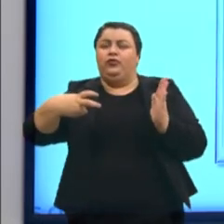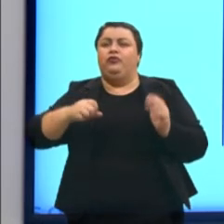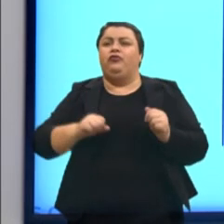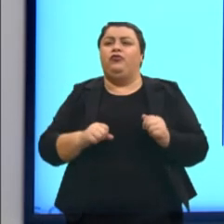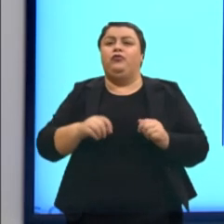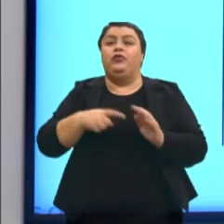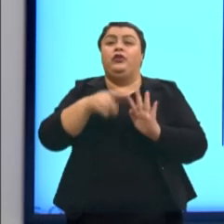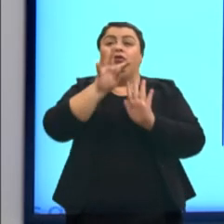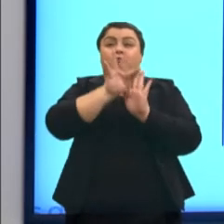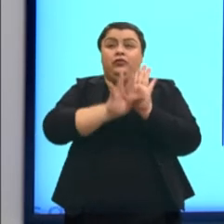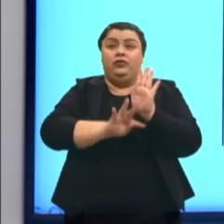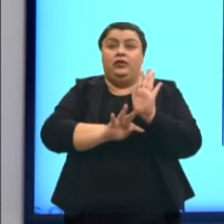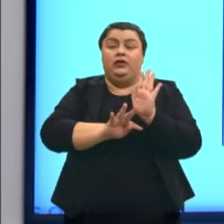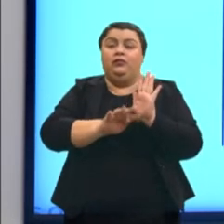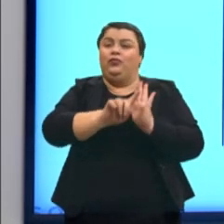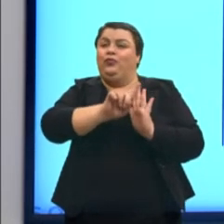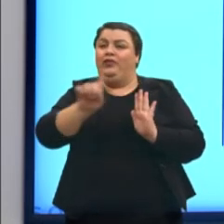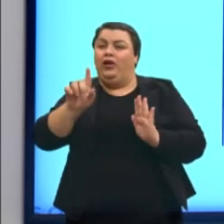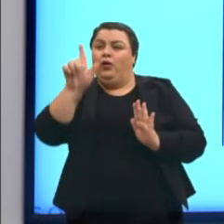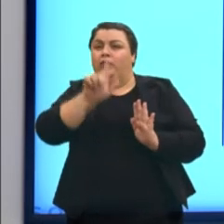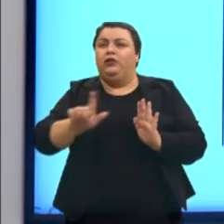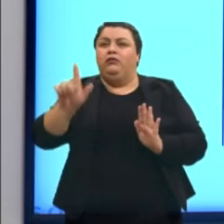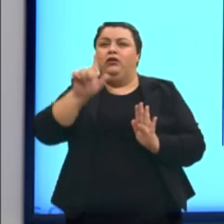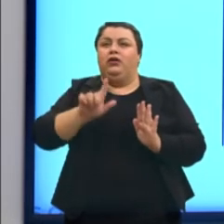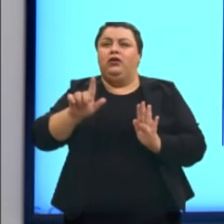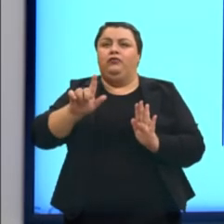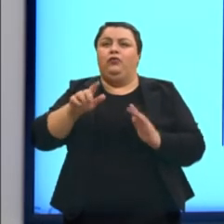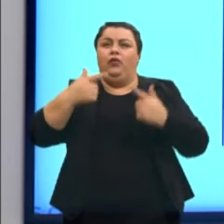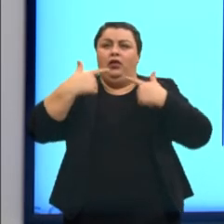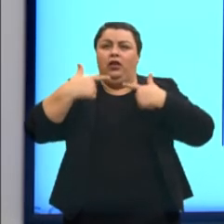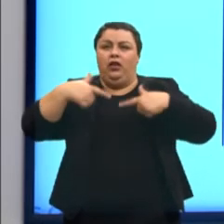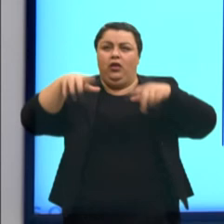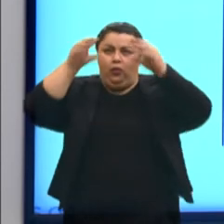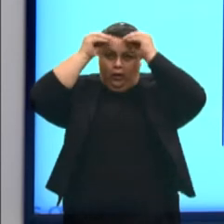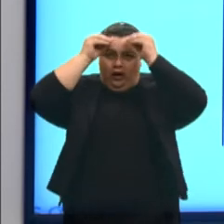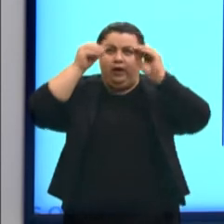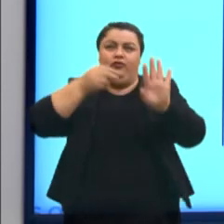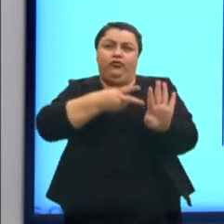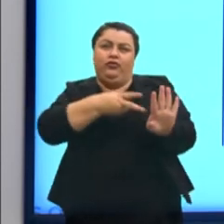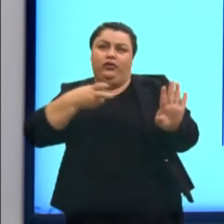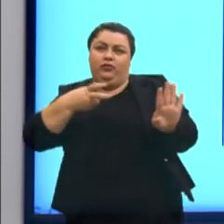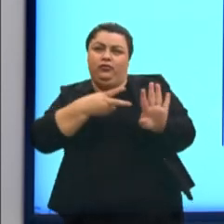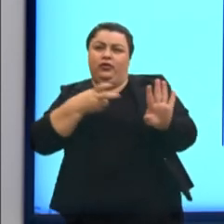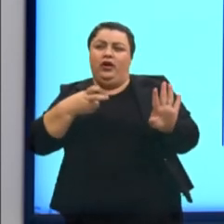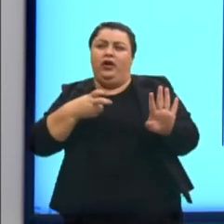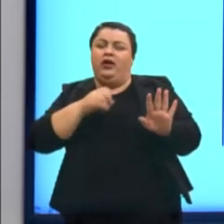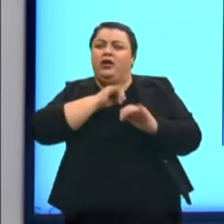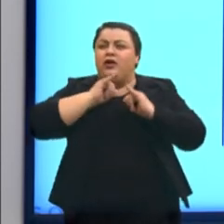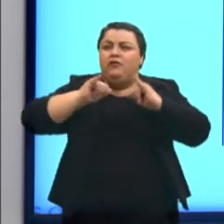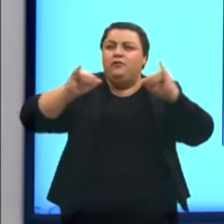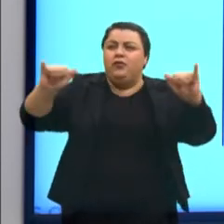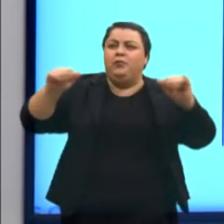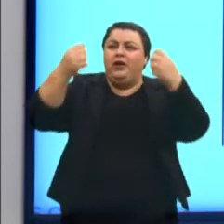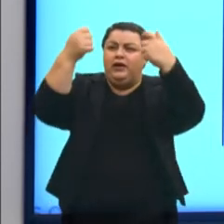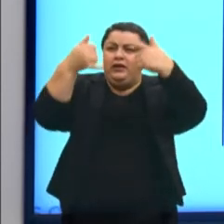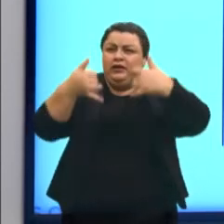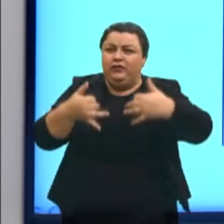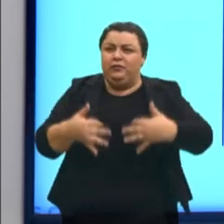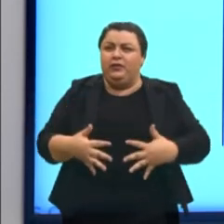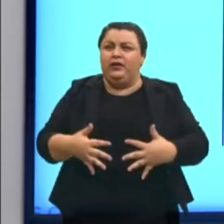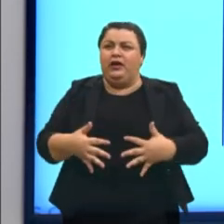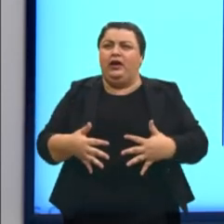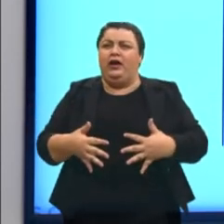e no texto não literário, linguagem denotativa, informar, explicar, persuadir